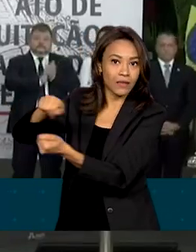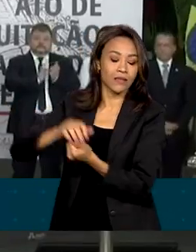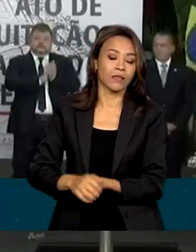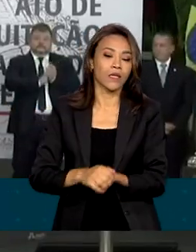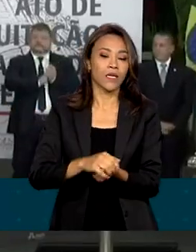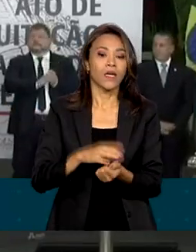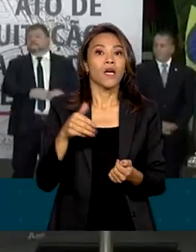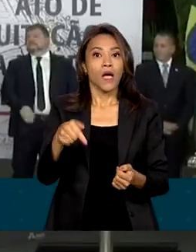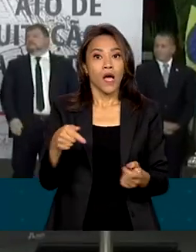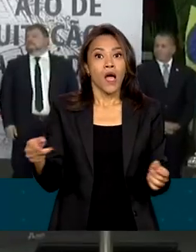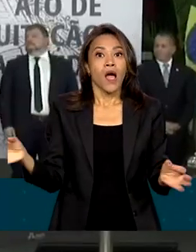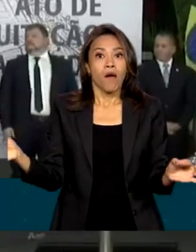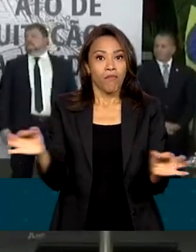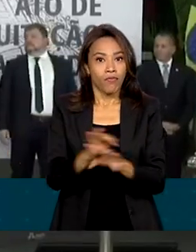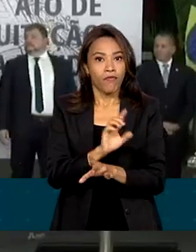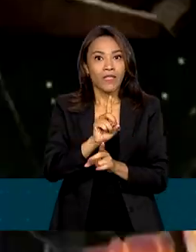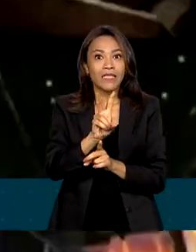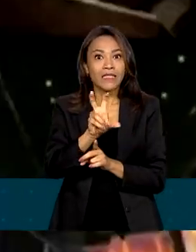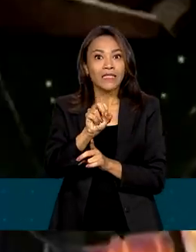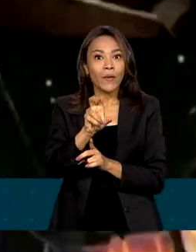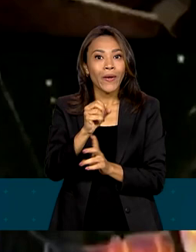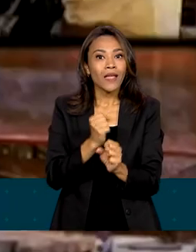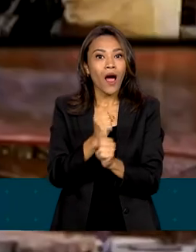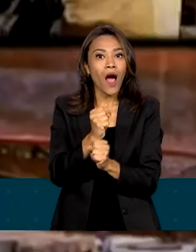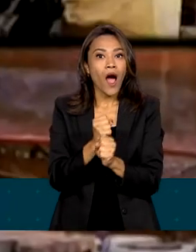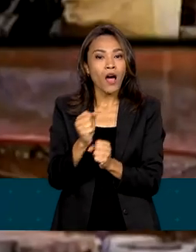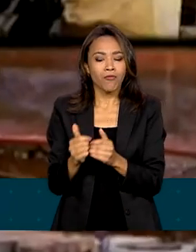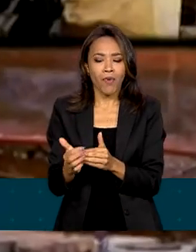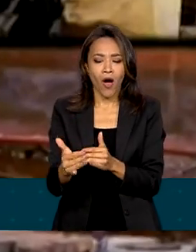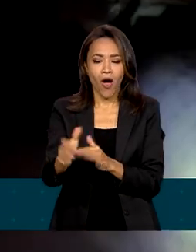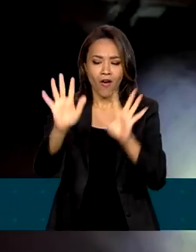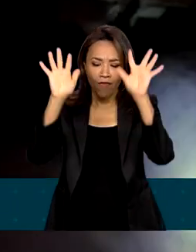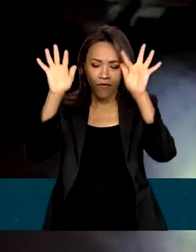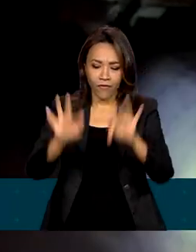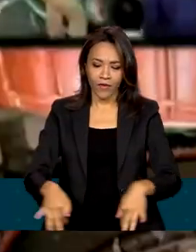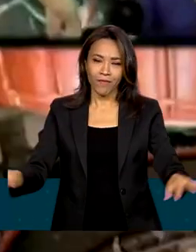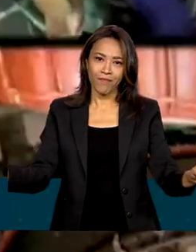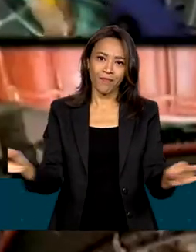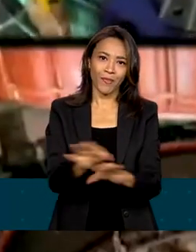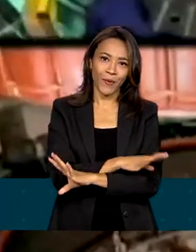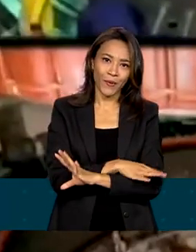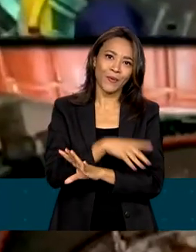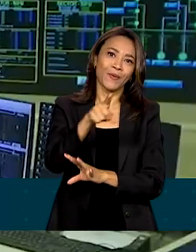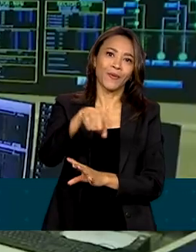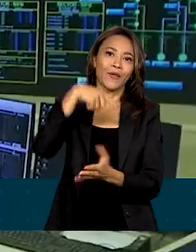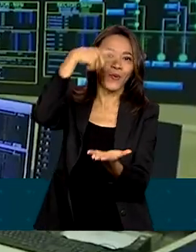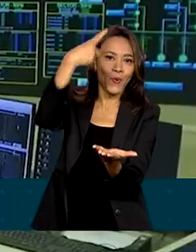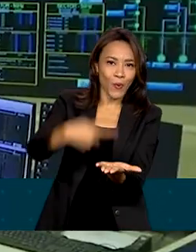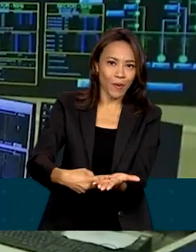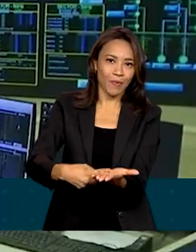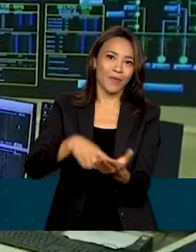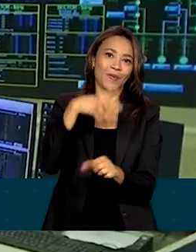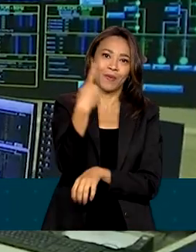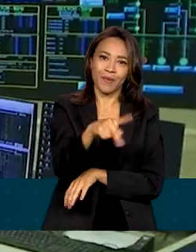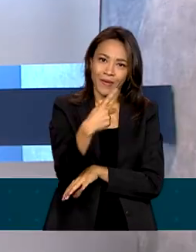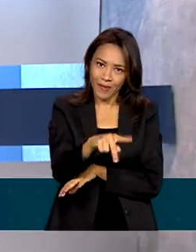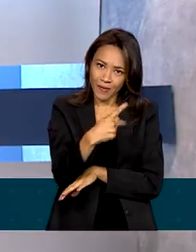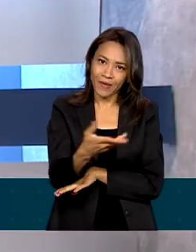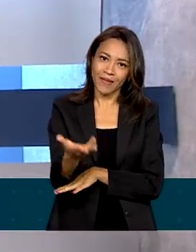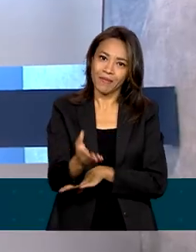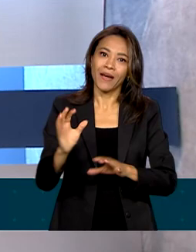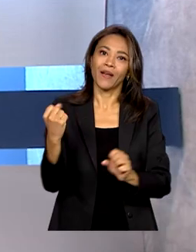quitação ocorre 50 anos após ser celebrado o tratado com o Paraguai para realizar a obra.